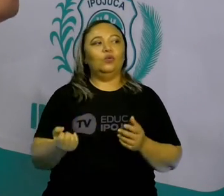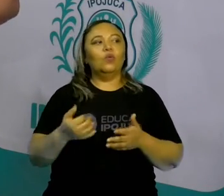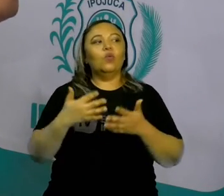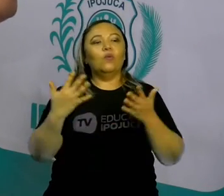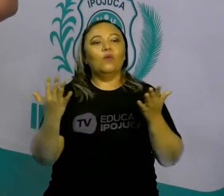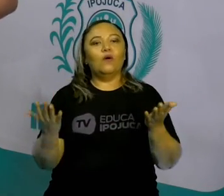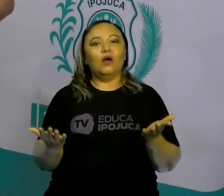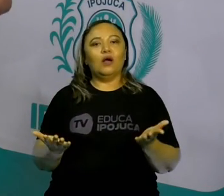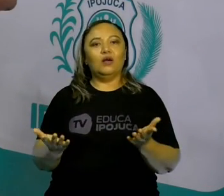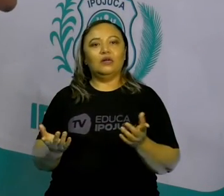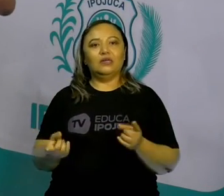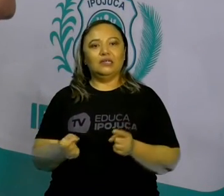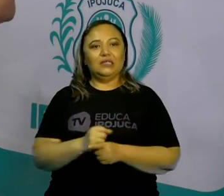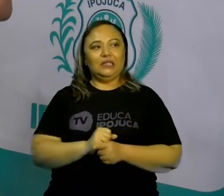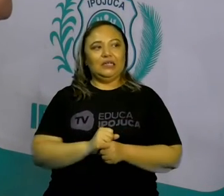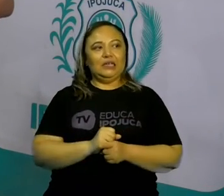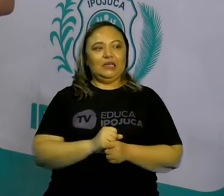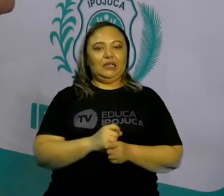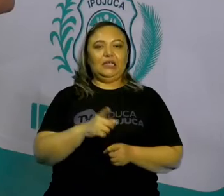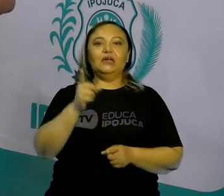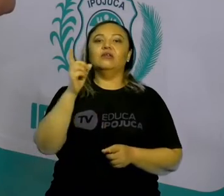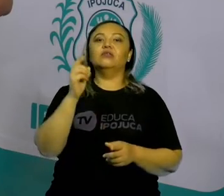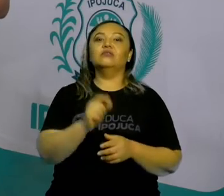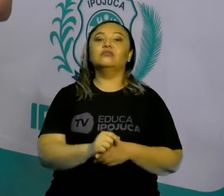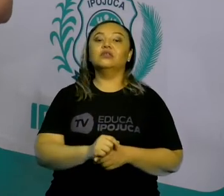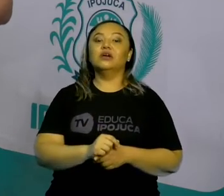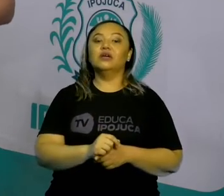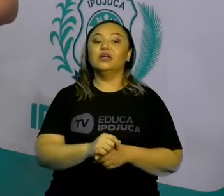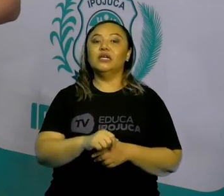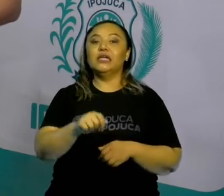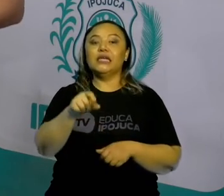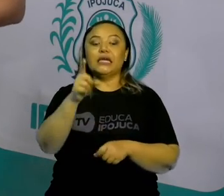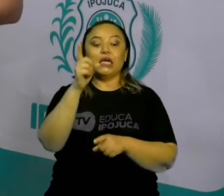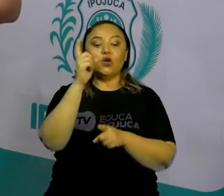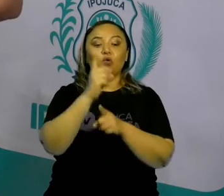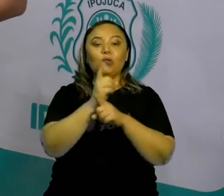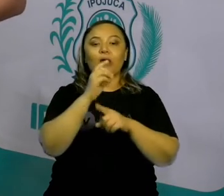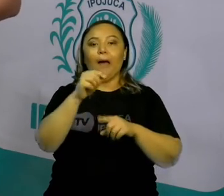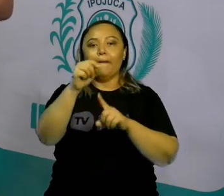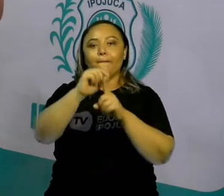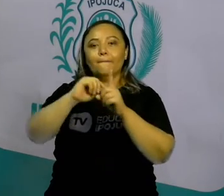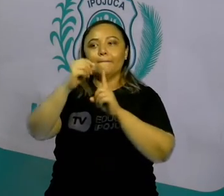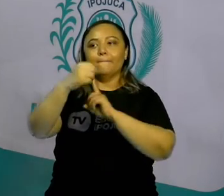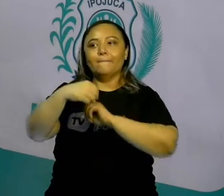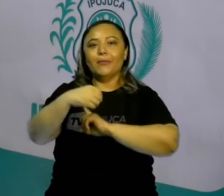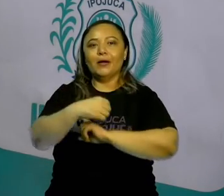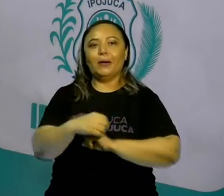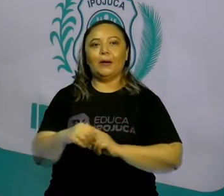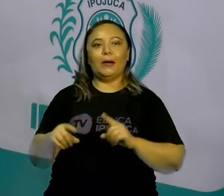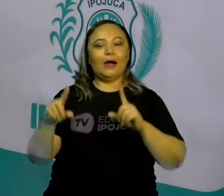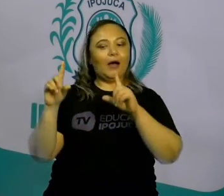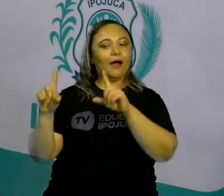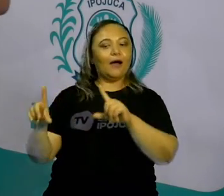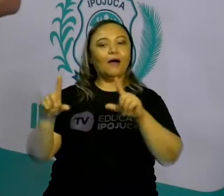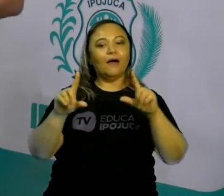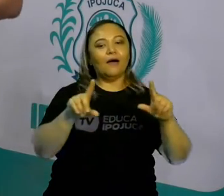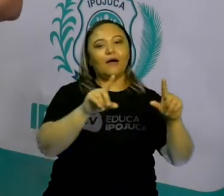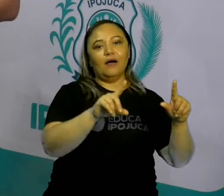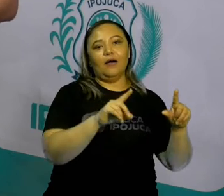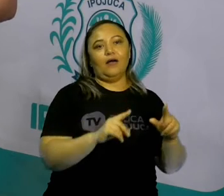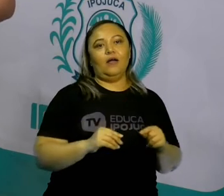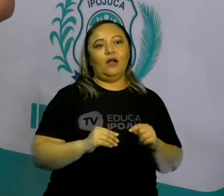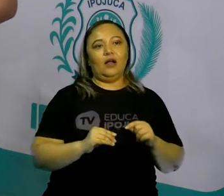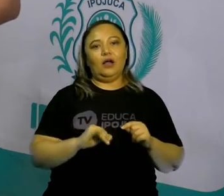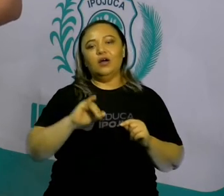Qual a chance de você encontrar a banana, uma banana, no total aqui do seu espaço amostral,